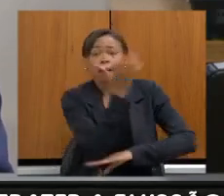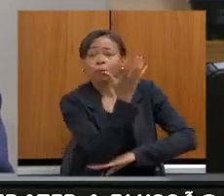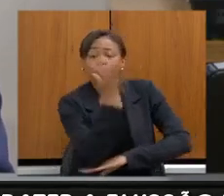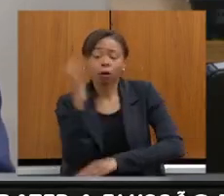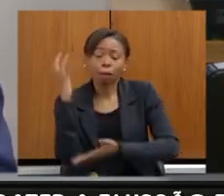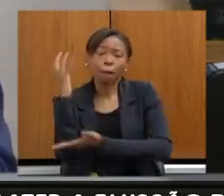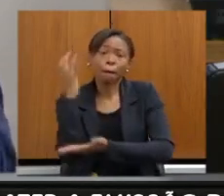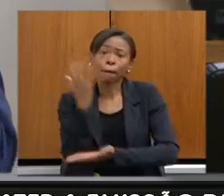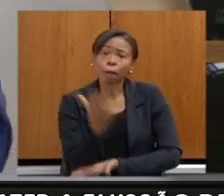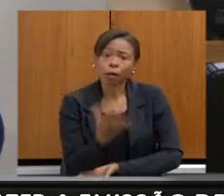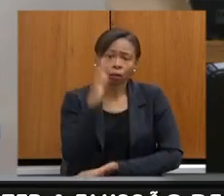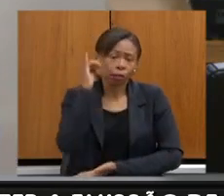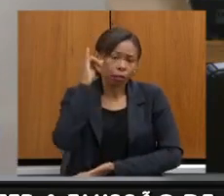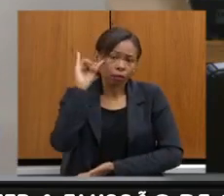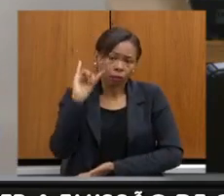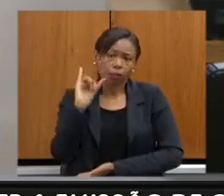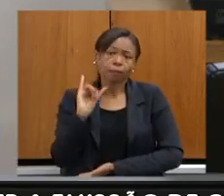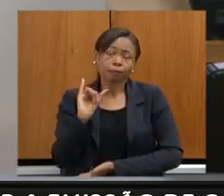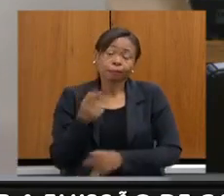Porque,